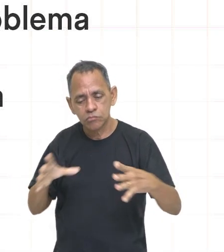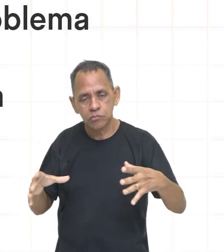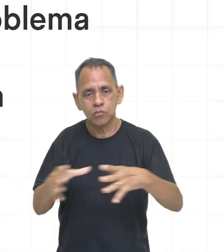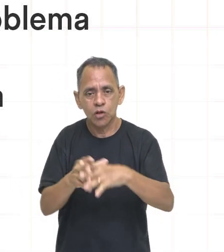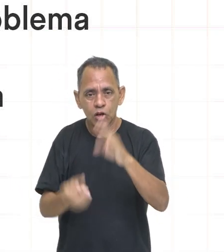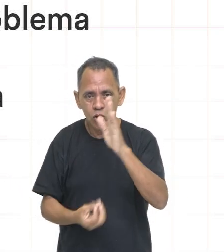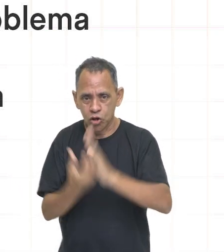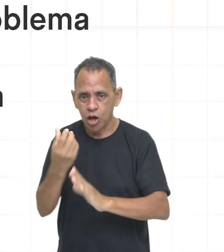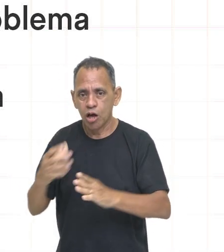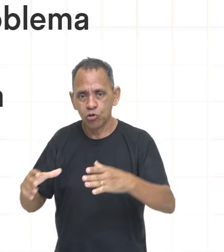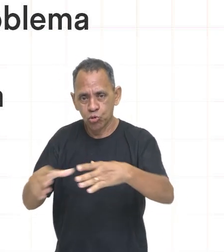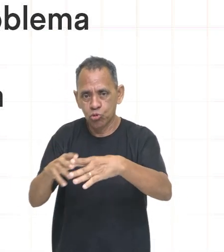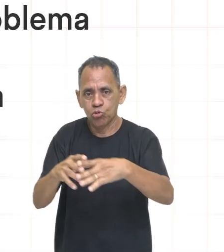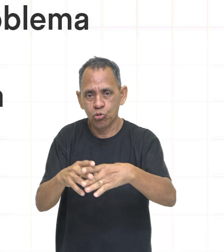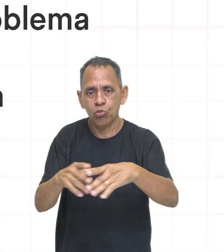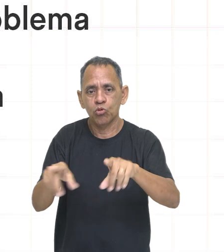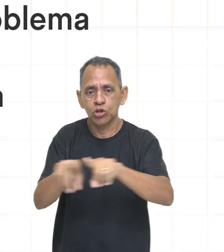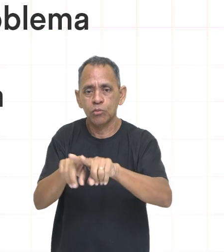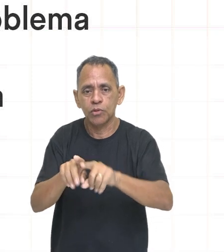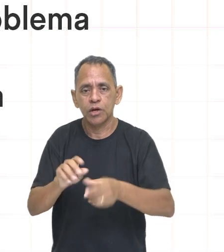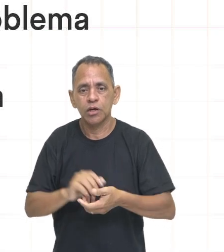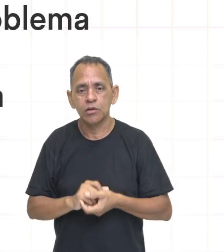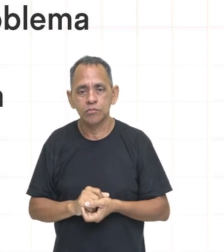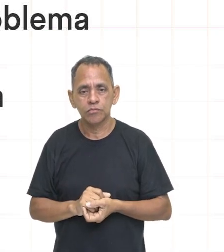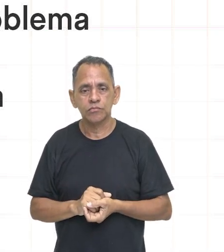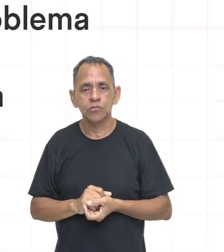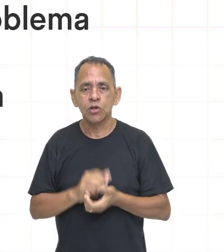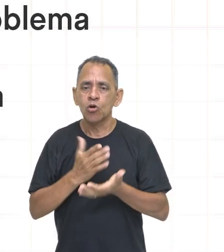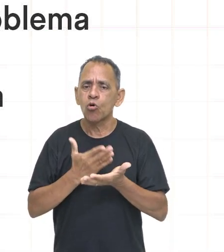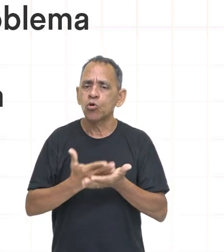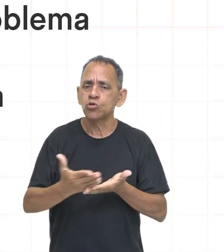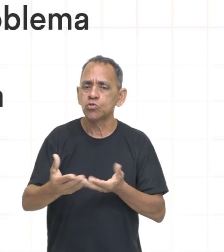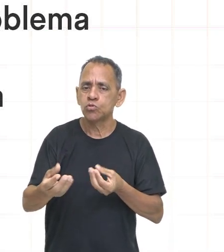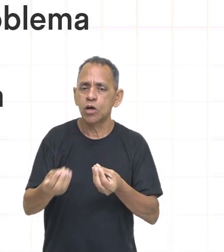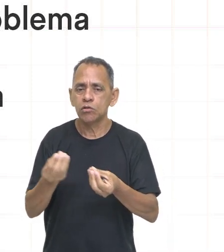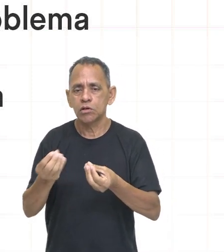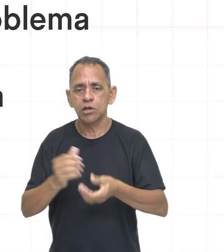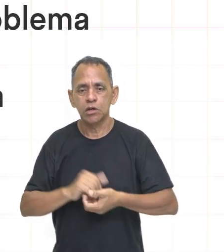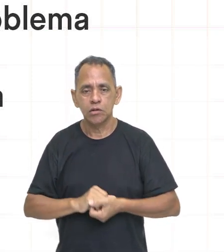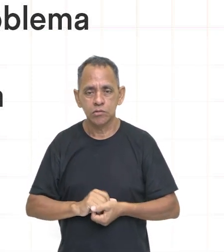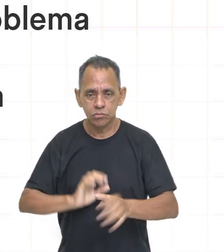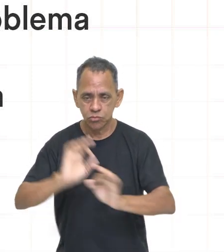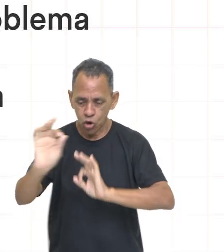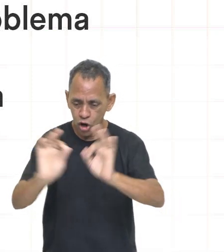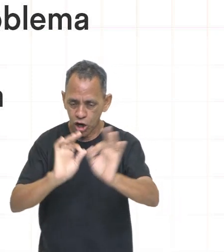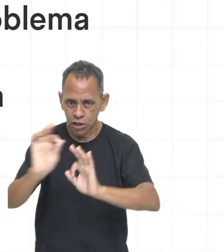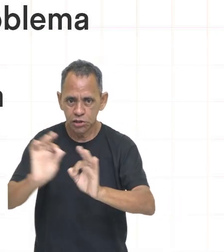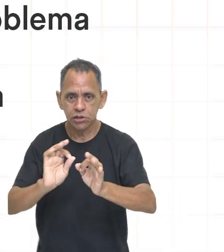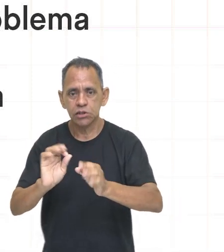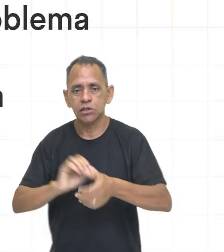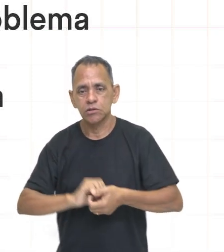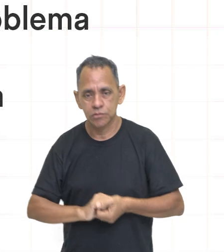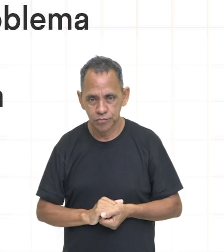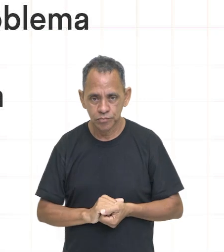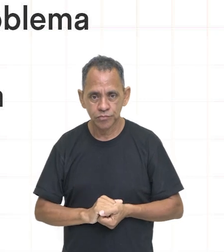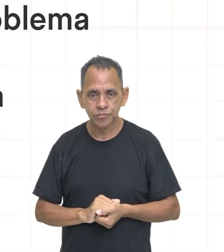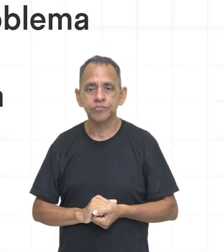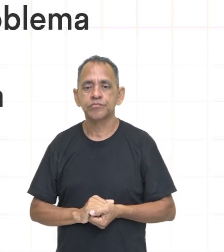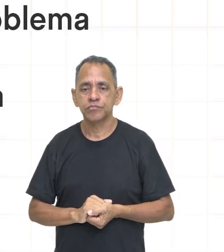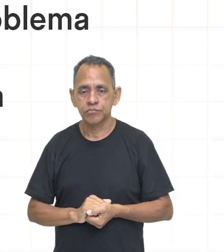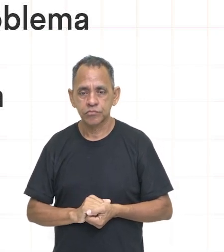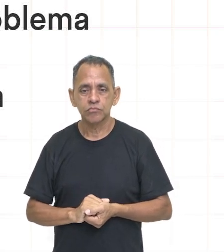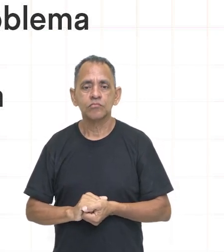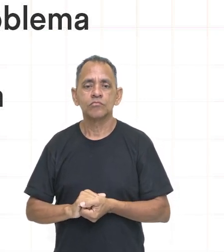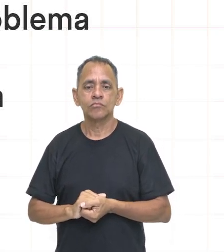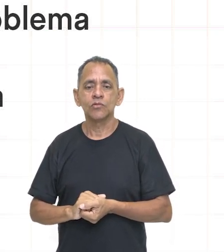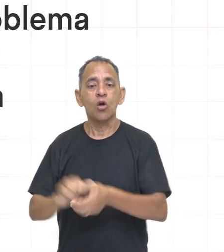oposição lançaram-se a composição de uma nova Assembleia Constituinte que daria ali a cabo